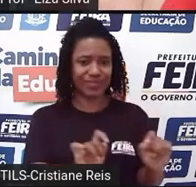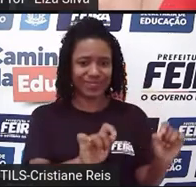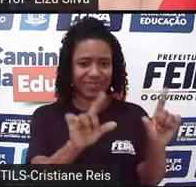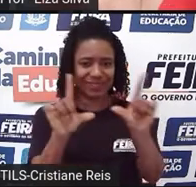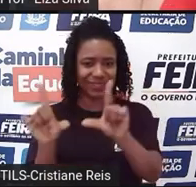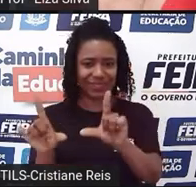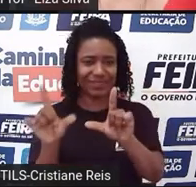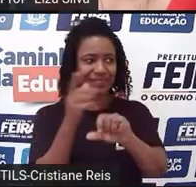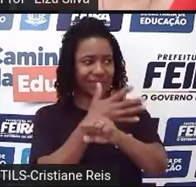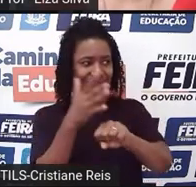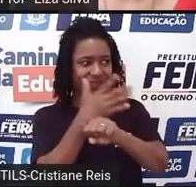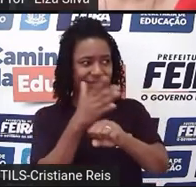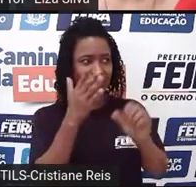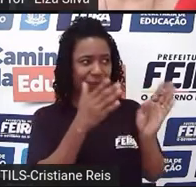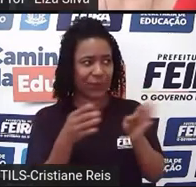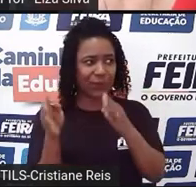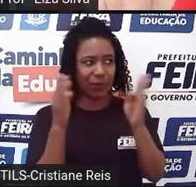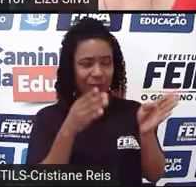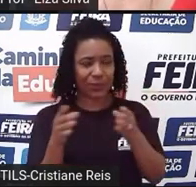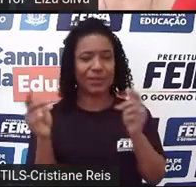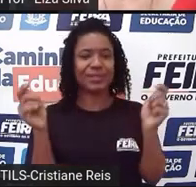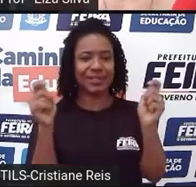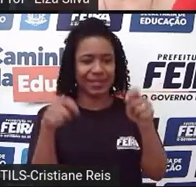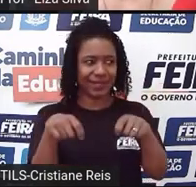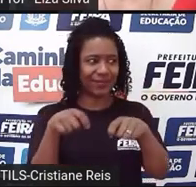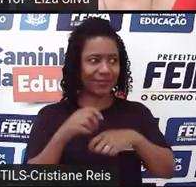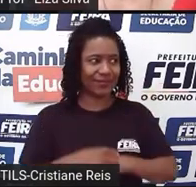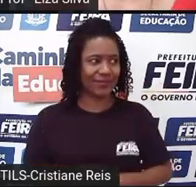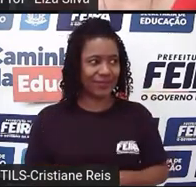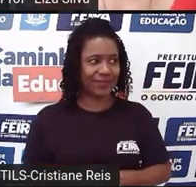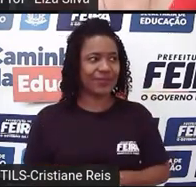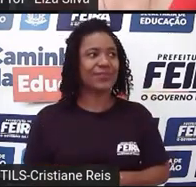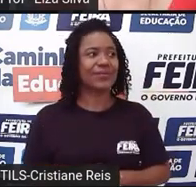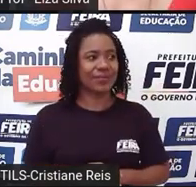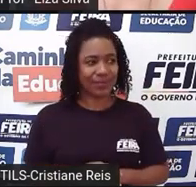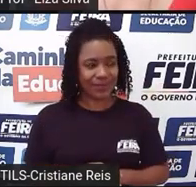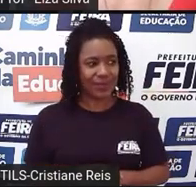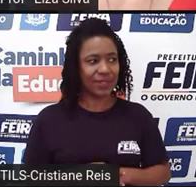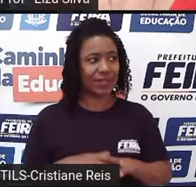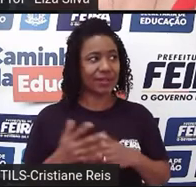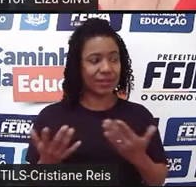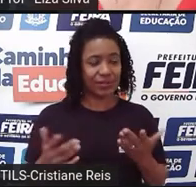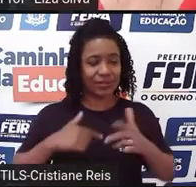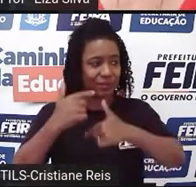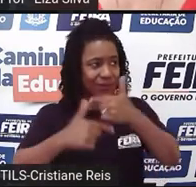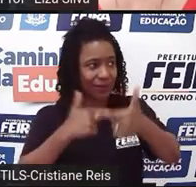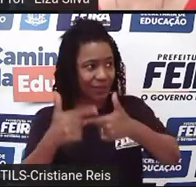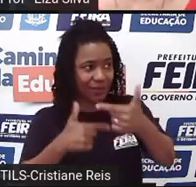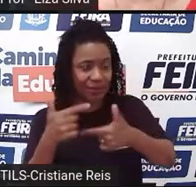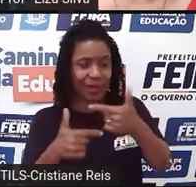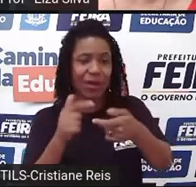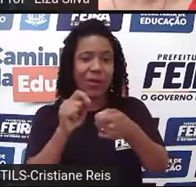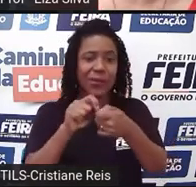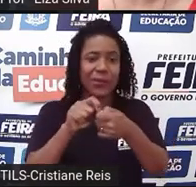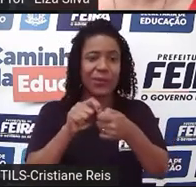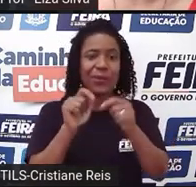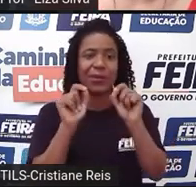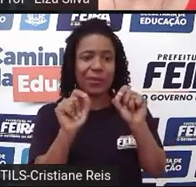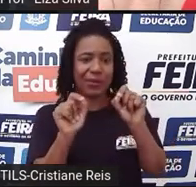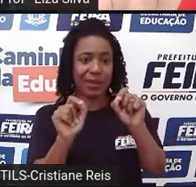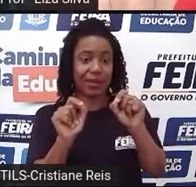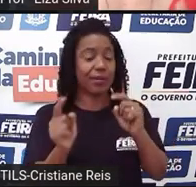desenvolver a sua aprendizagem. E a nossa tarefa será justamente, primeiro assistir ao vídeo,